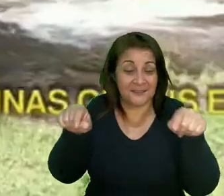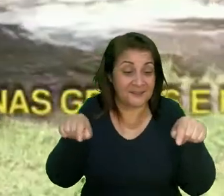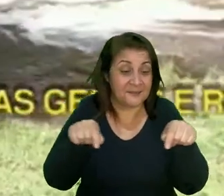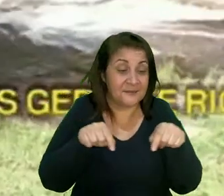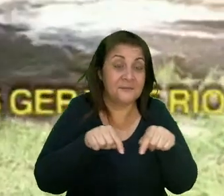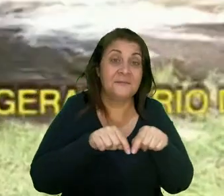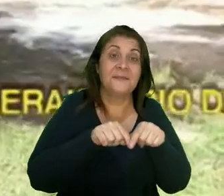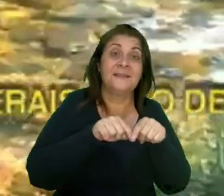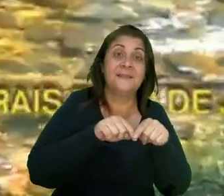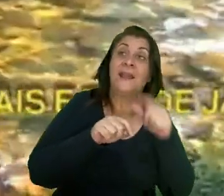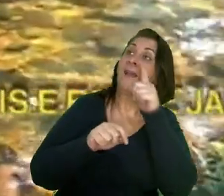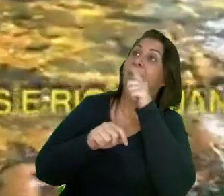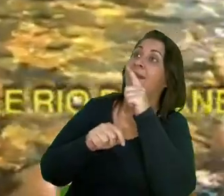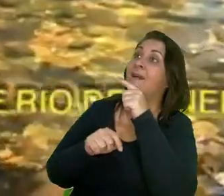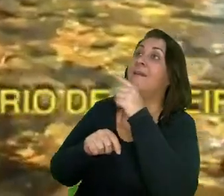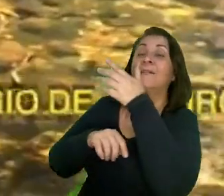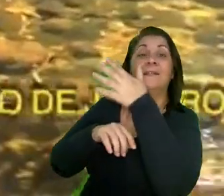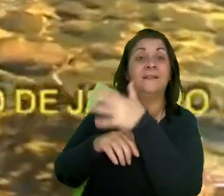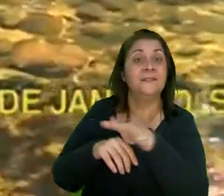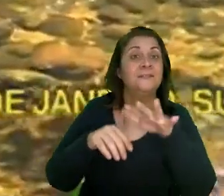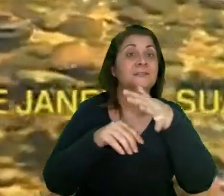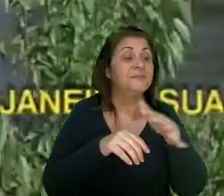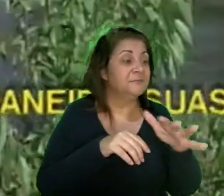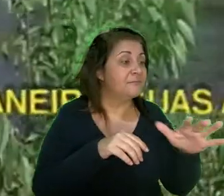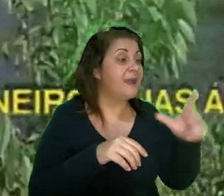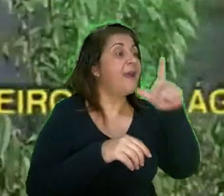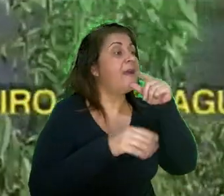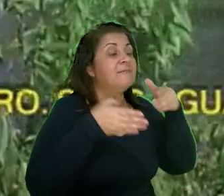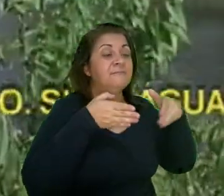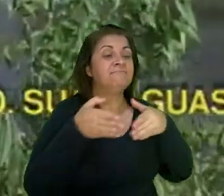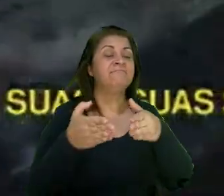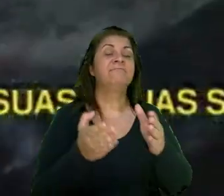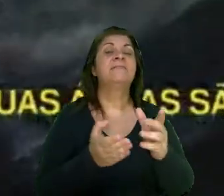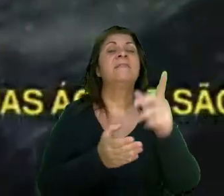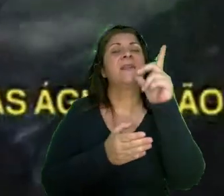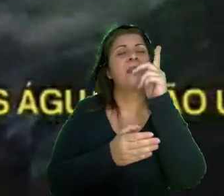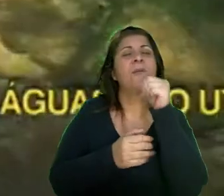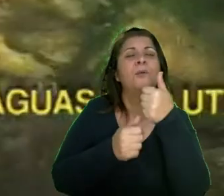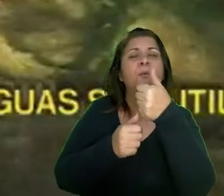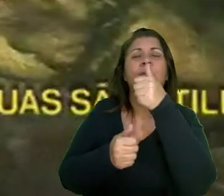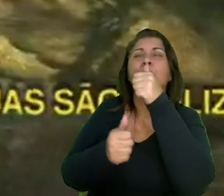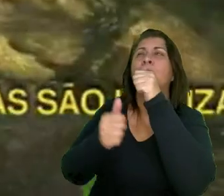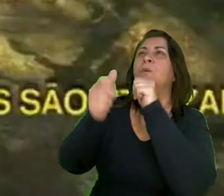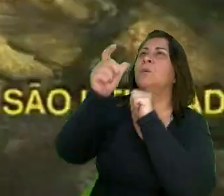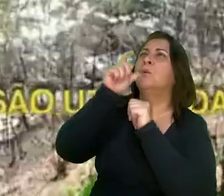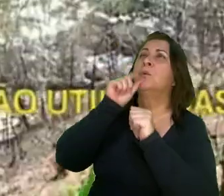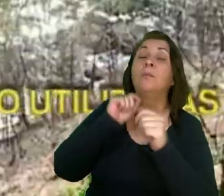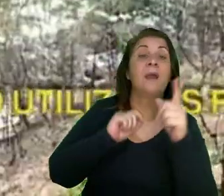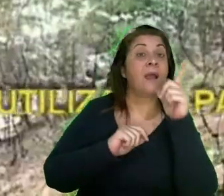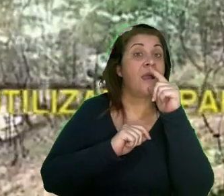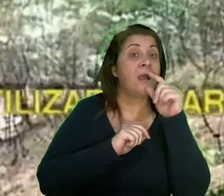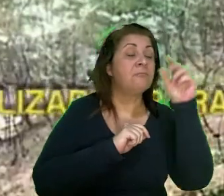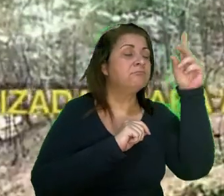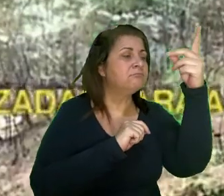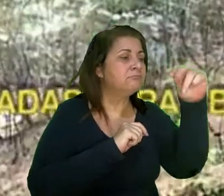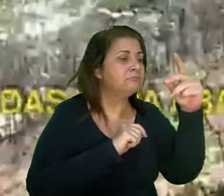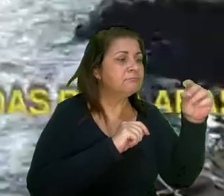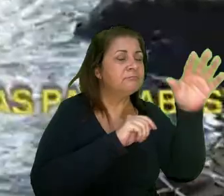Água de mar Cuba de rio Água pra beber Água pra benzer